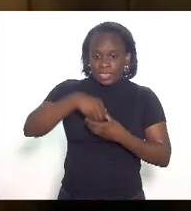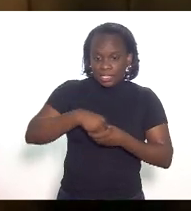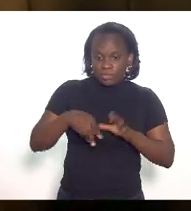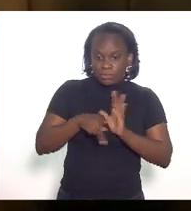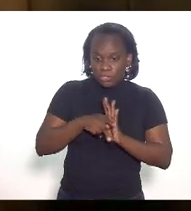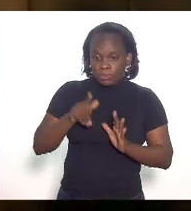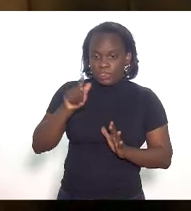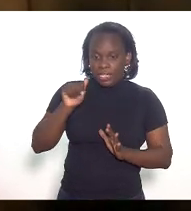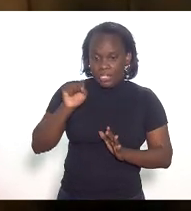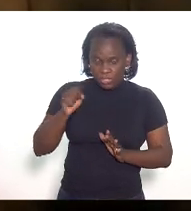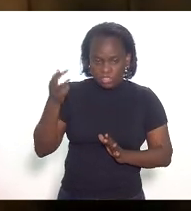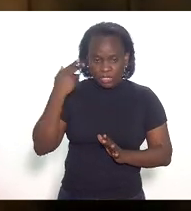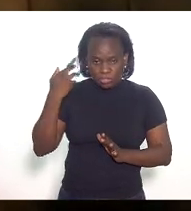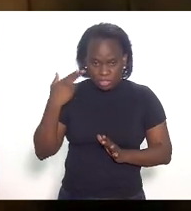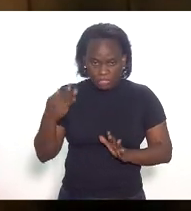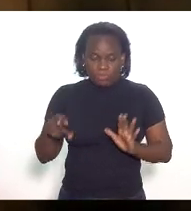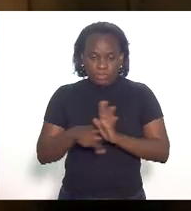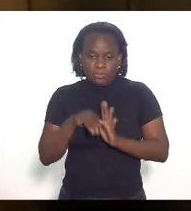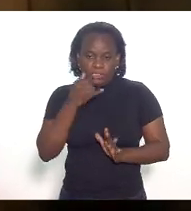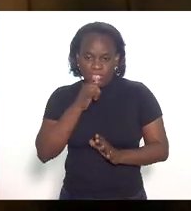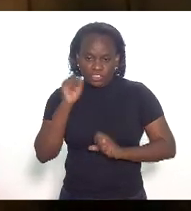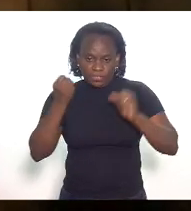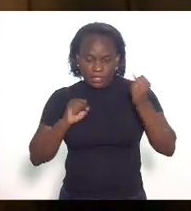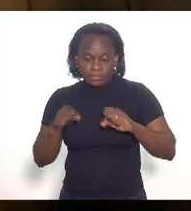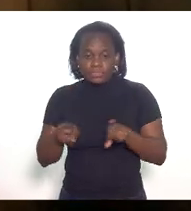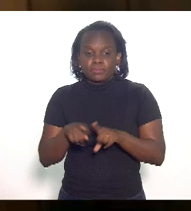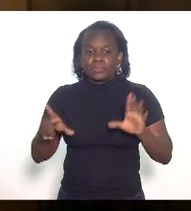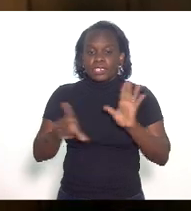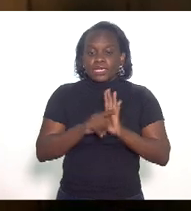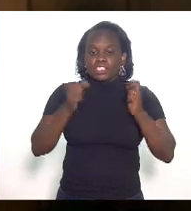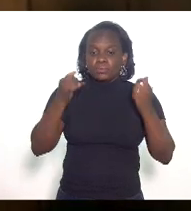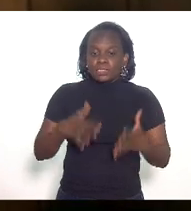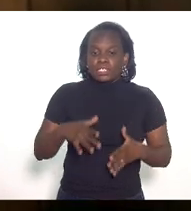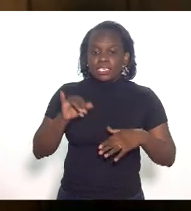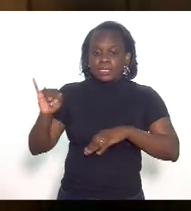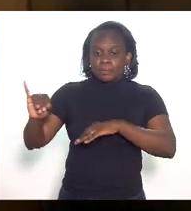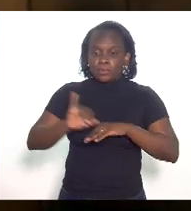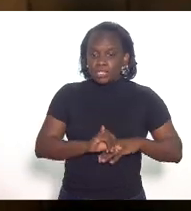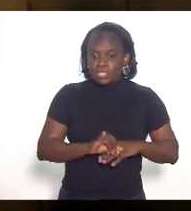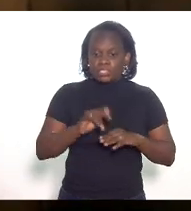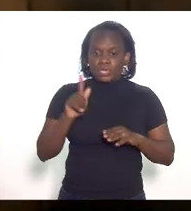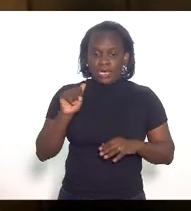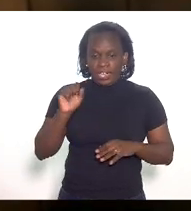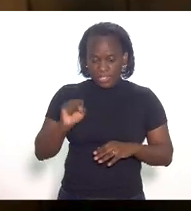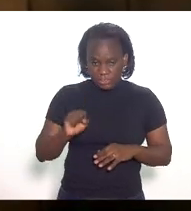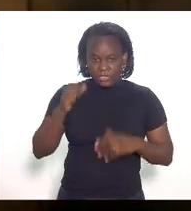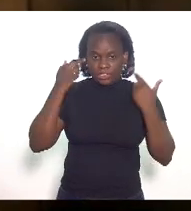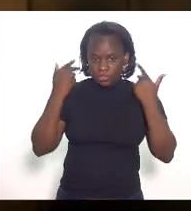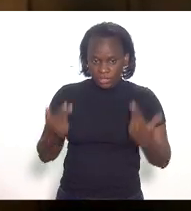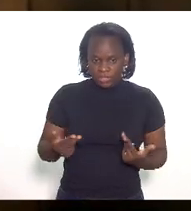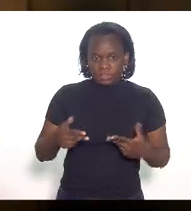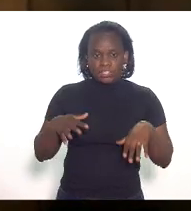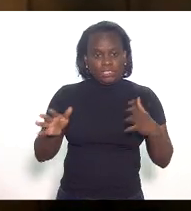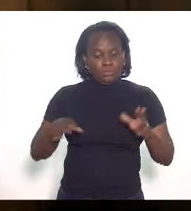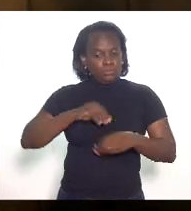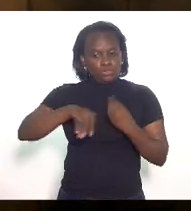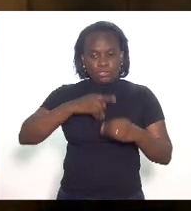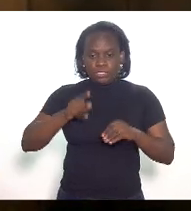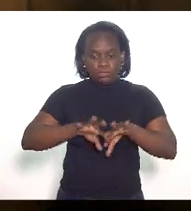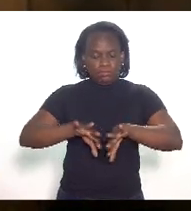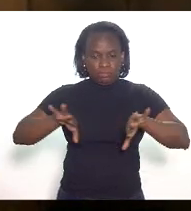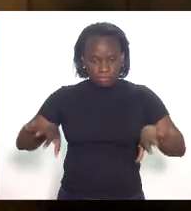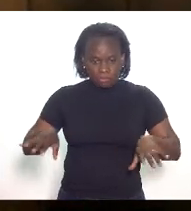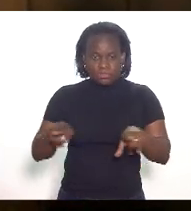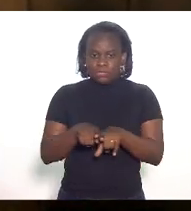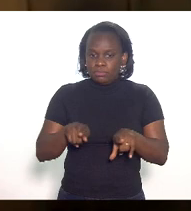termoelétrica e a lei aprovada ela fala da importação do gás natural então elas não se misturam e elas